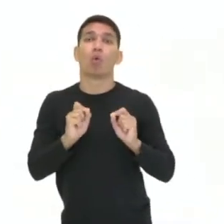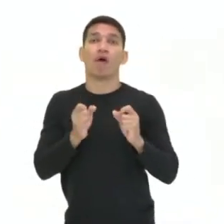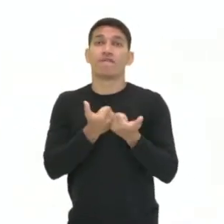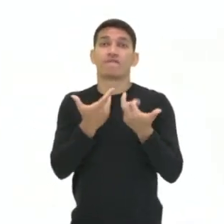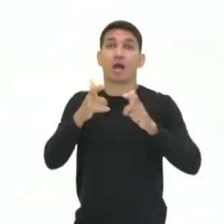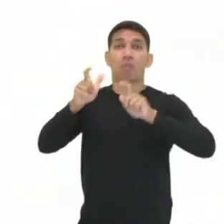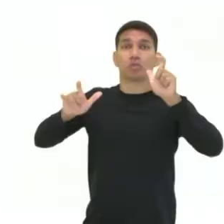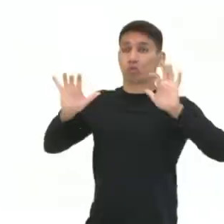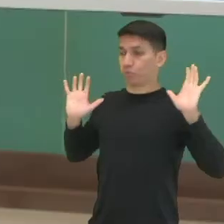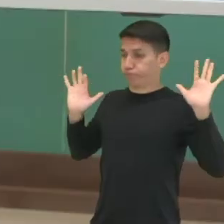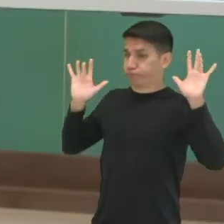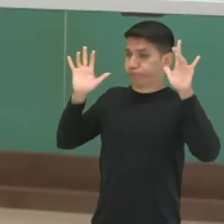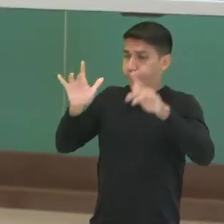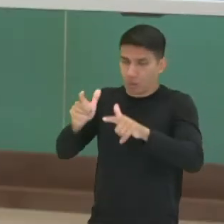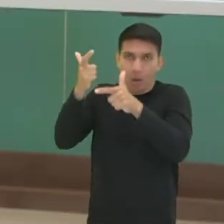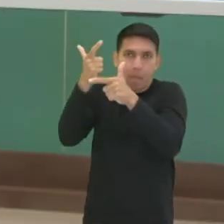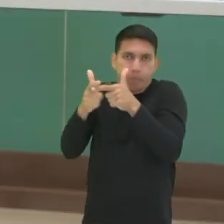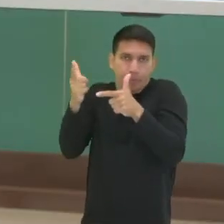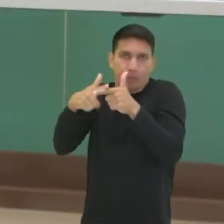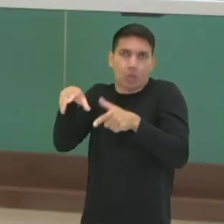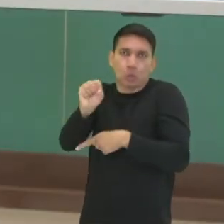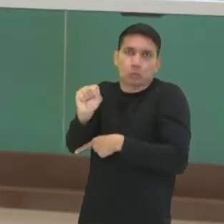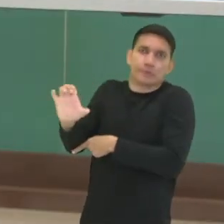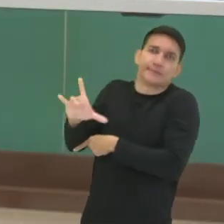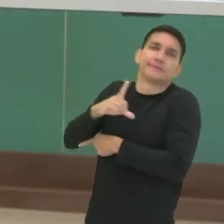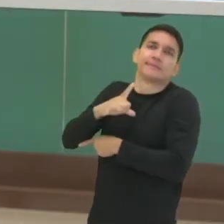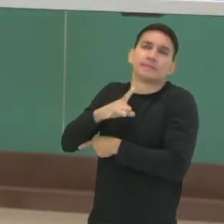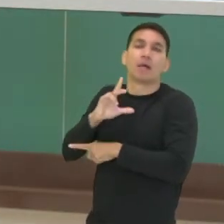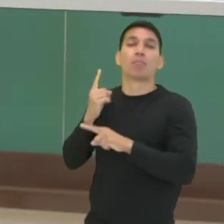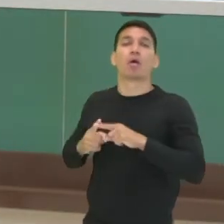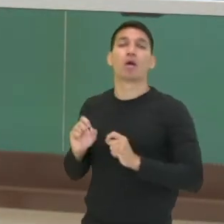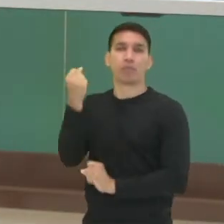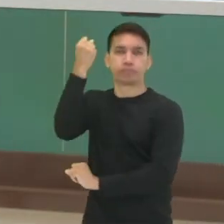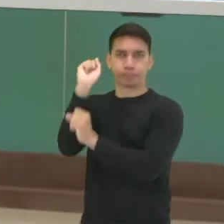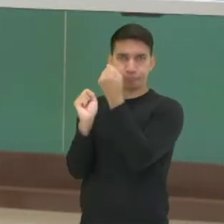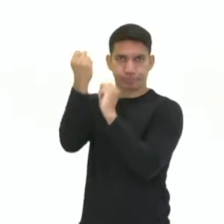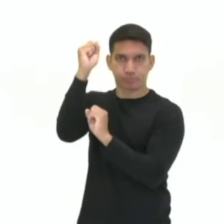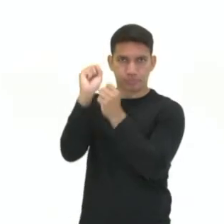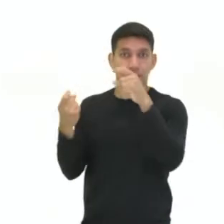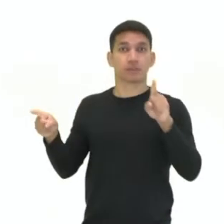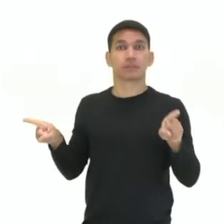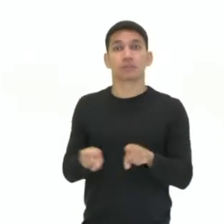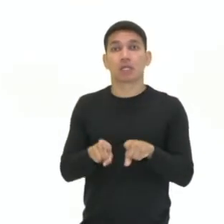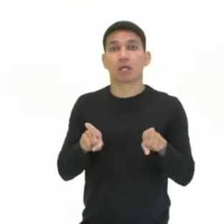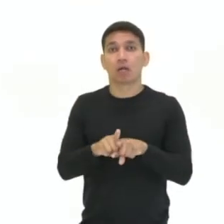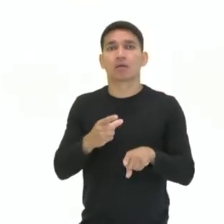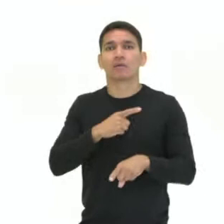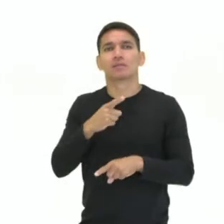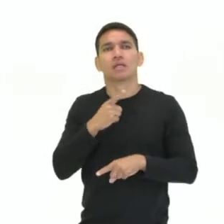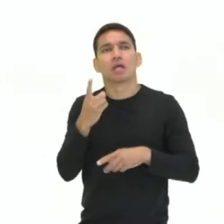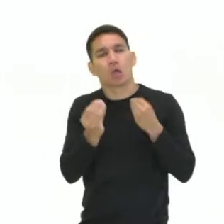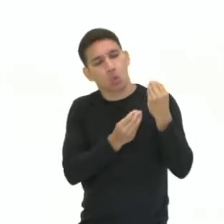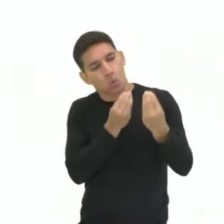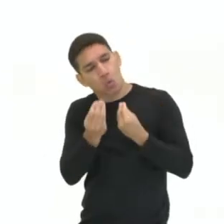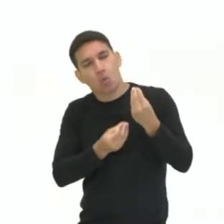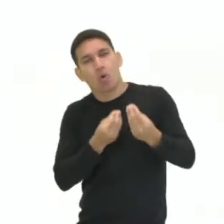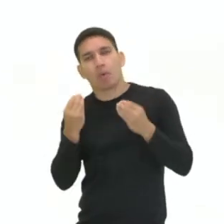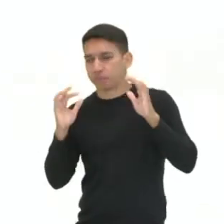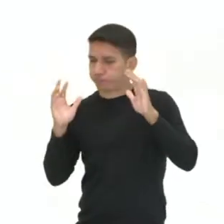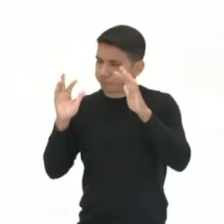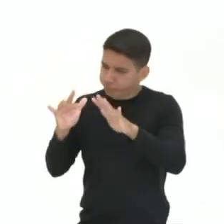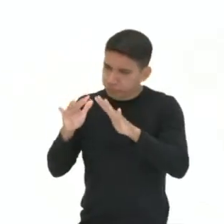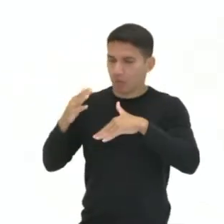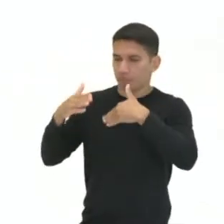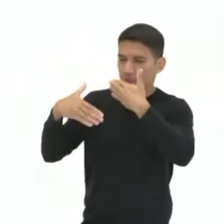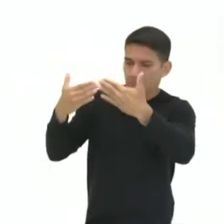concentrada, né? Piorou ainda no sudeste, atraindo essas indústrias. E também esse modelo concentrador do processo industrial da